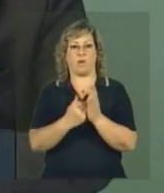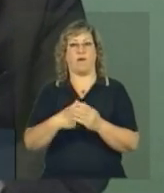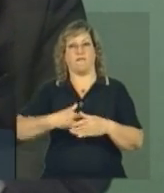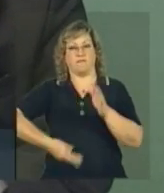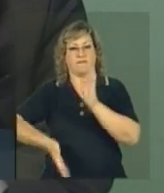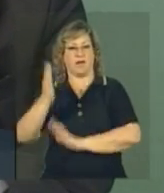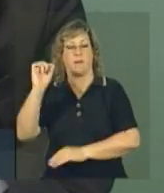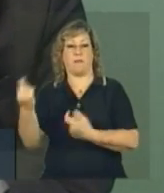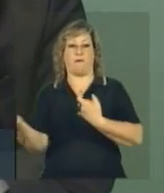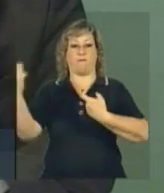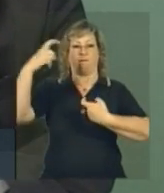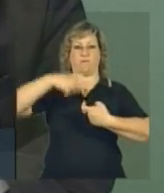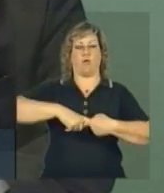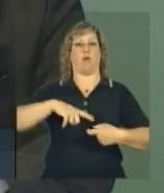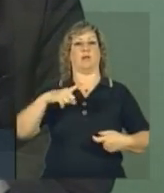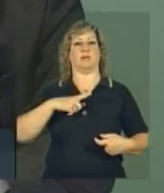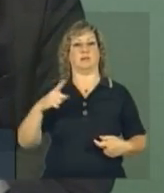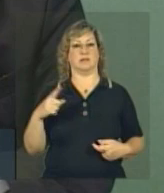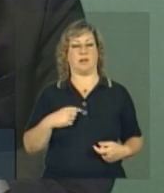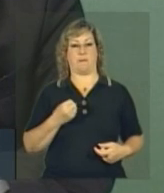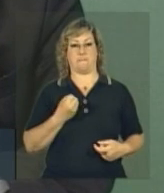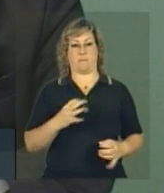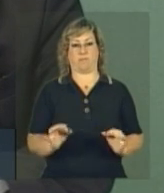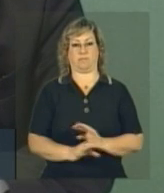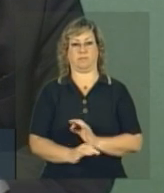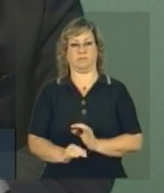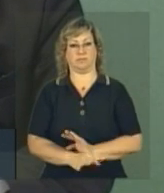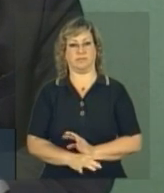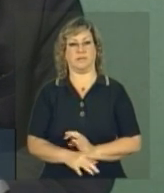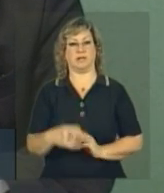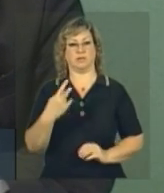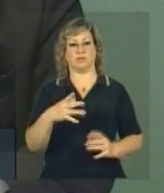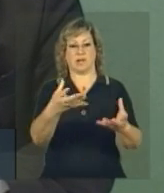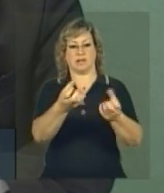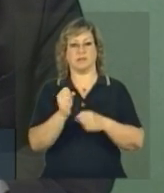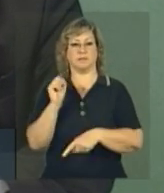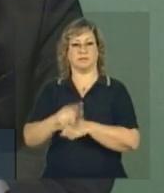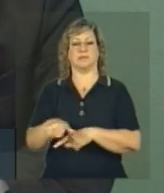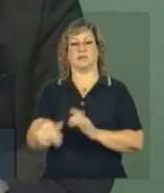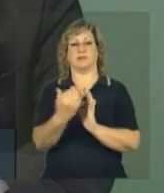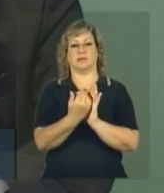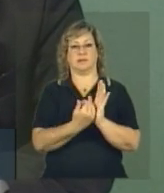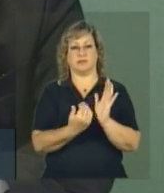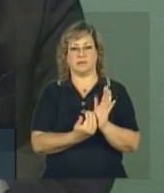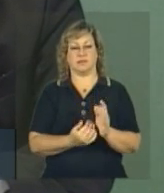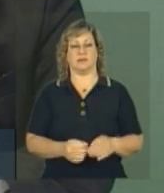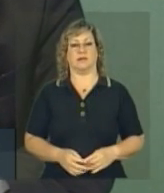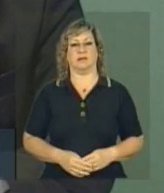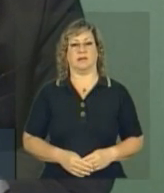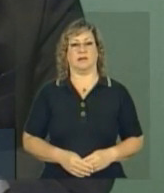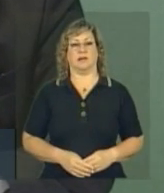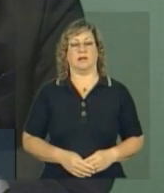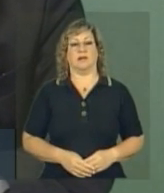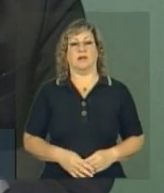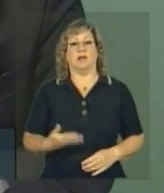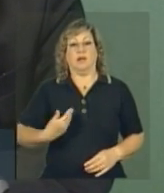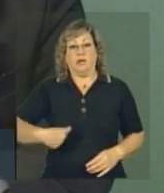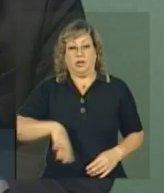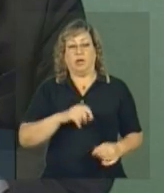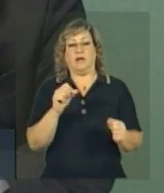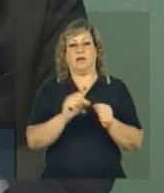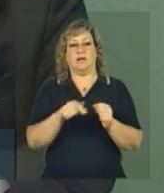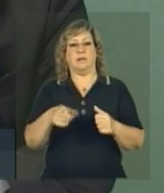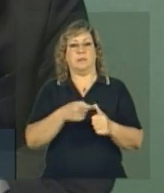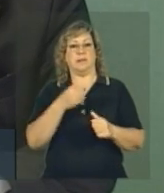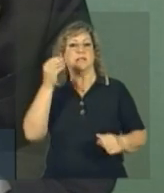estão já previstas a sua absorção nesse programa. Nós fizemos um primeiro experimento com a Alemanha,